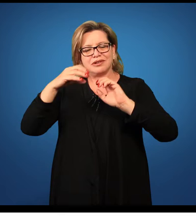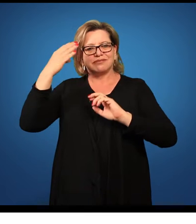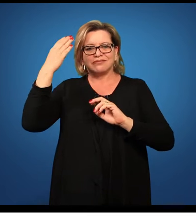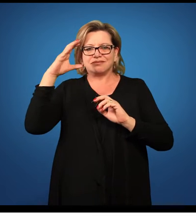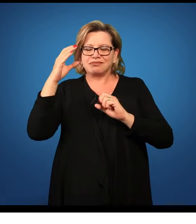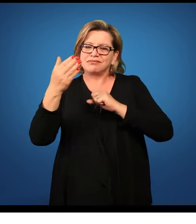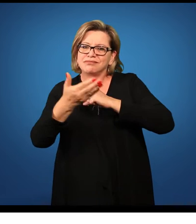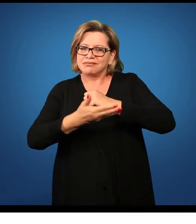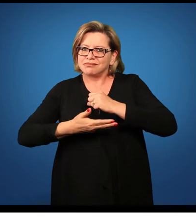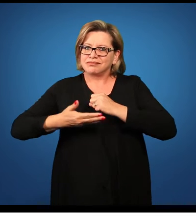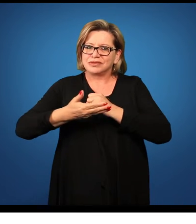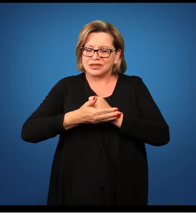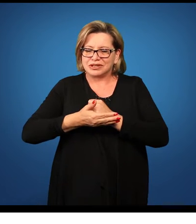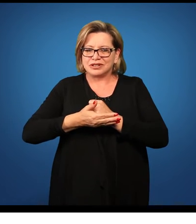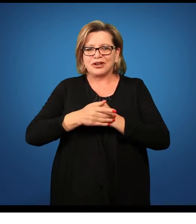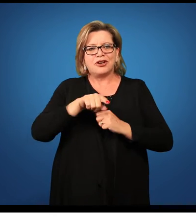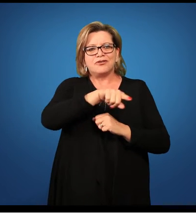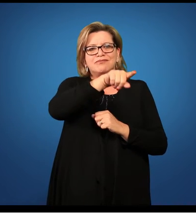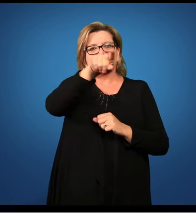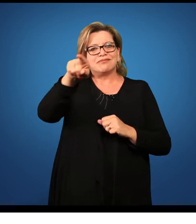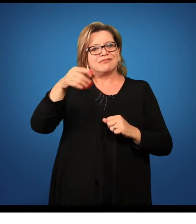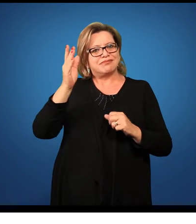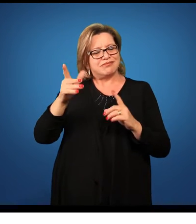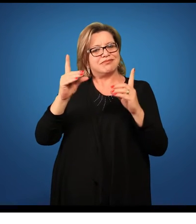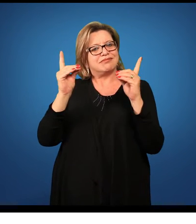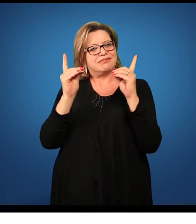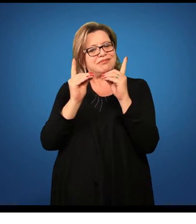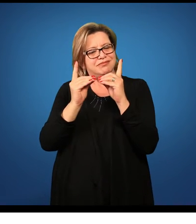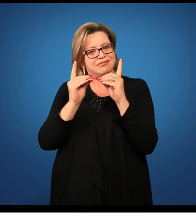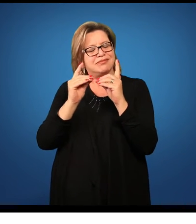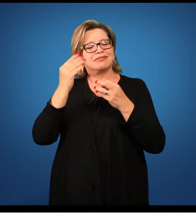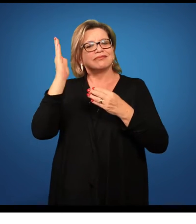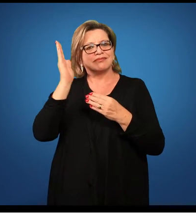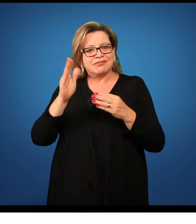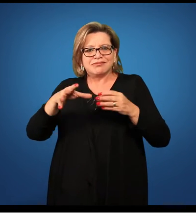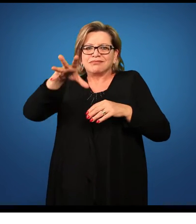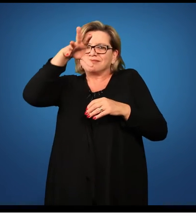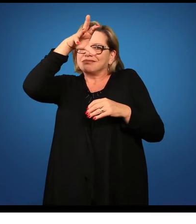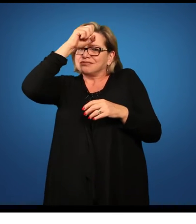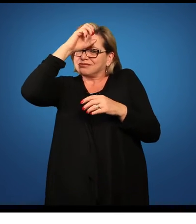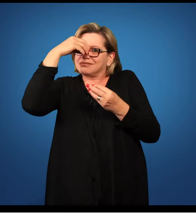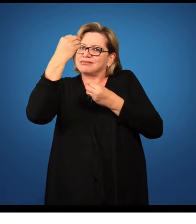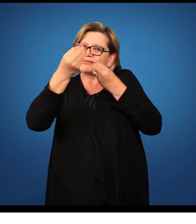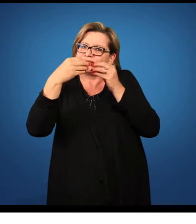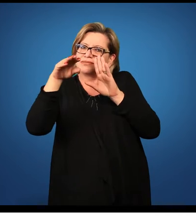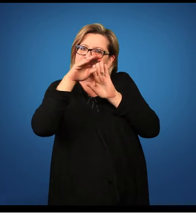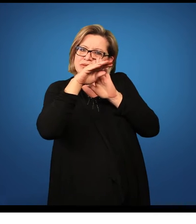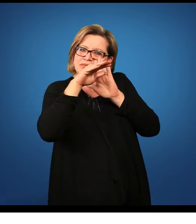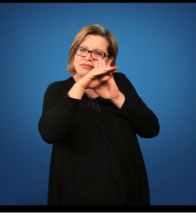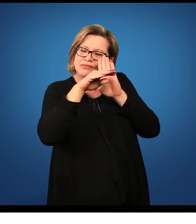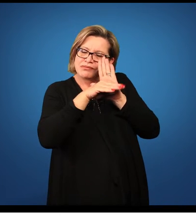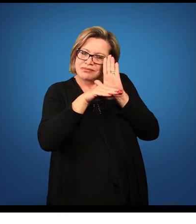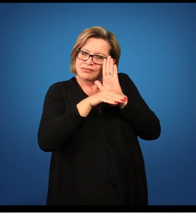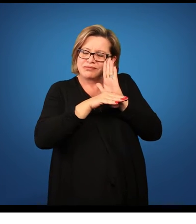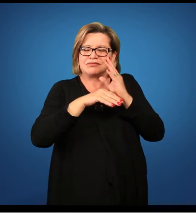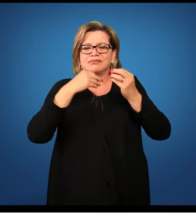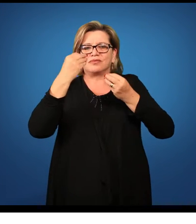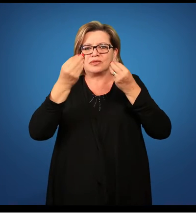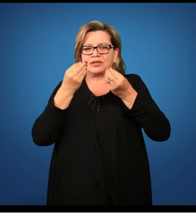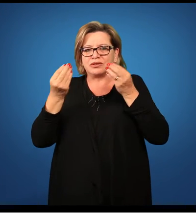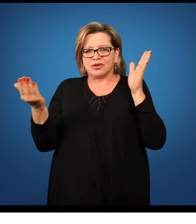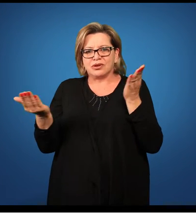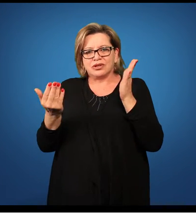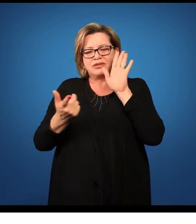ter trabalhado na disciplina didática, na fase do planejamento, o plano de aula. Nós vamos